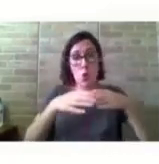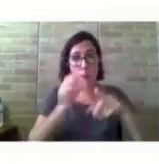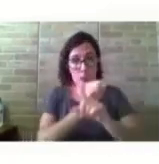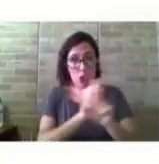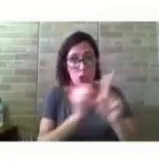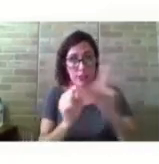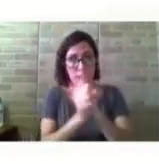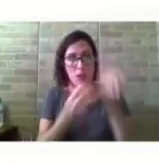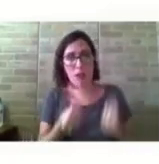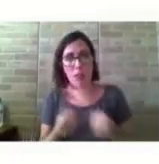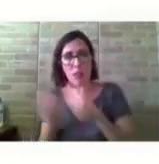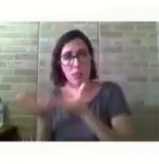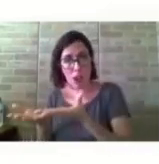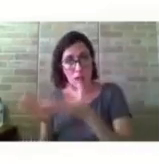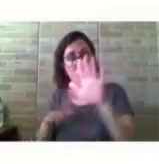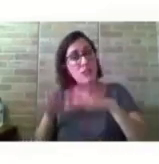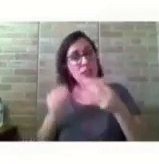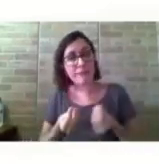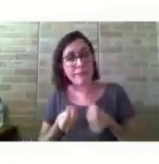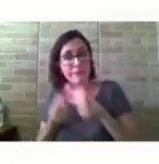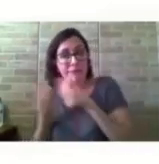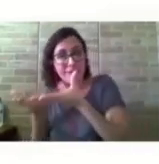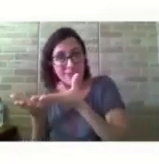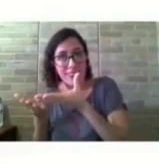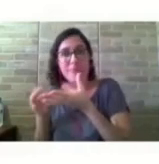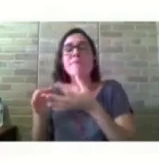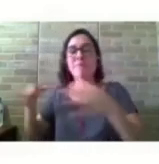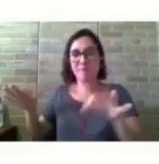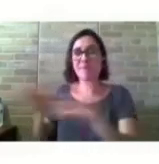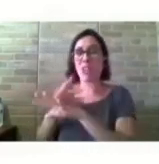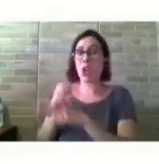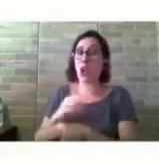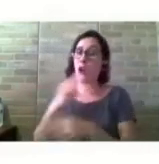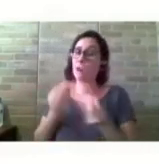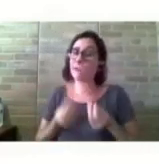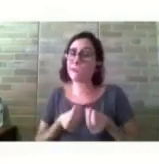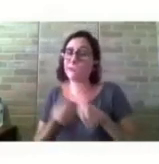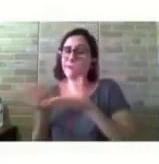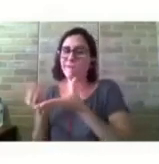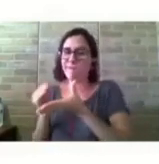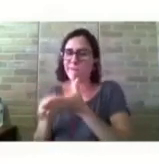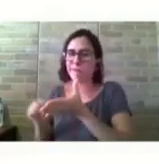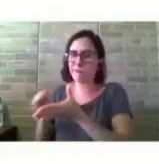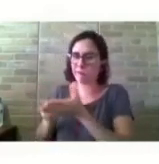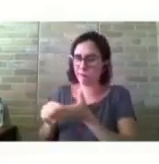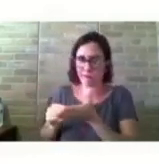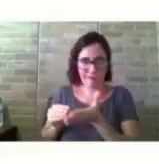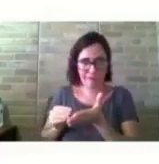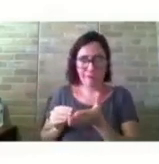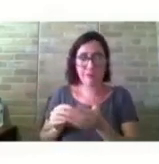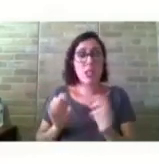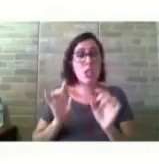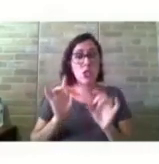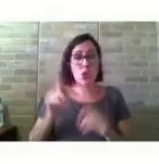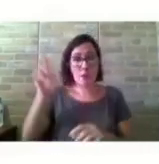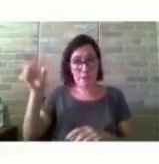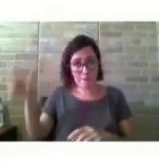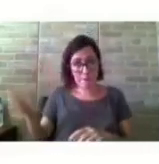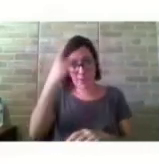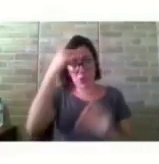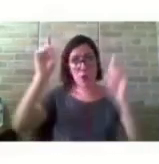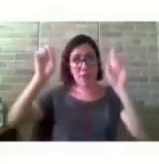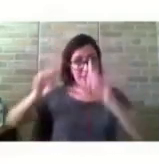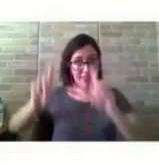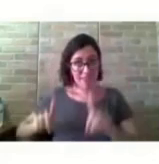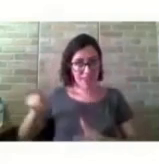ser adequadas ou empobrecidas. Então, não é o deste em si que traça o destino da pessoa. Esse destino é construído